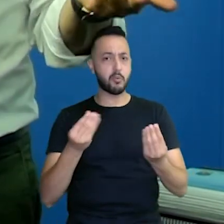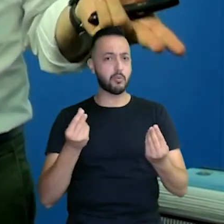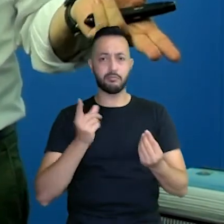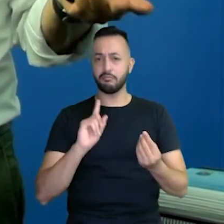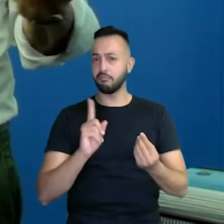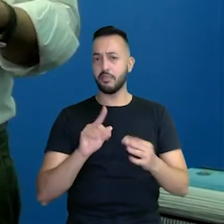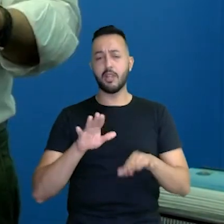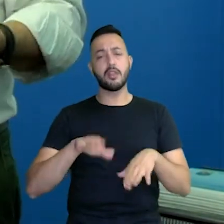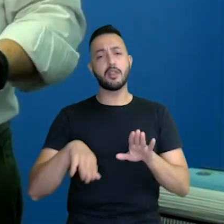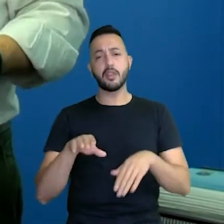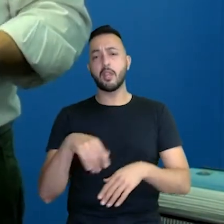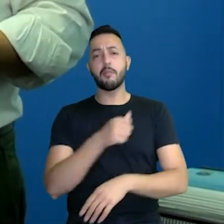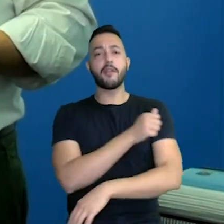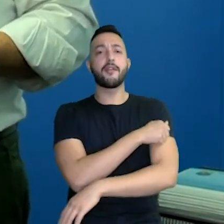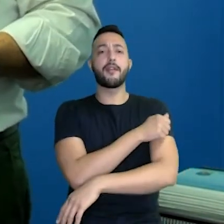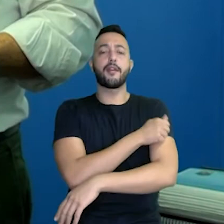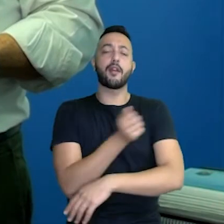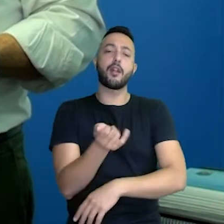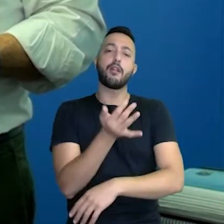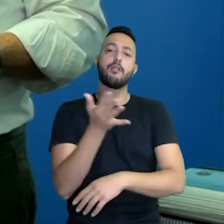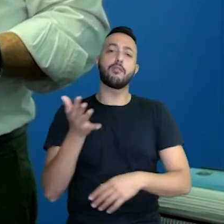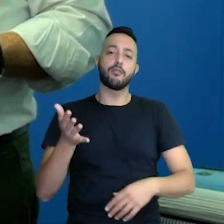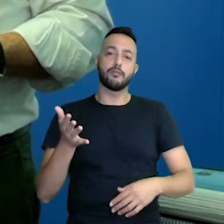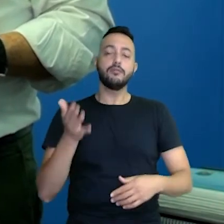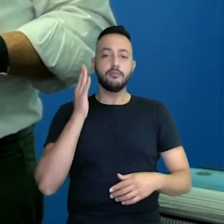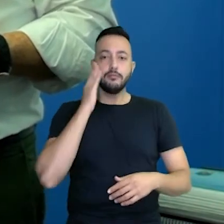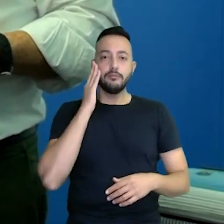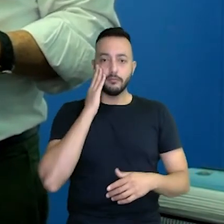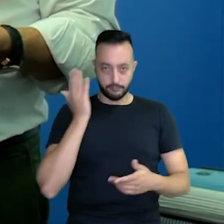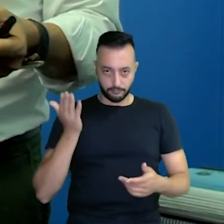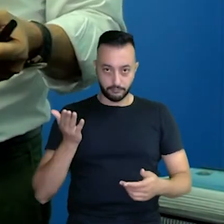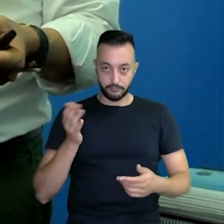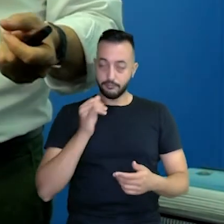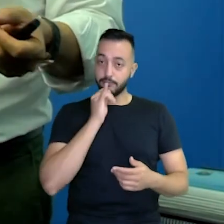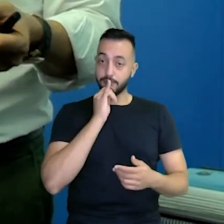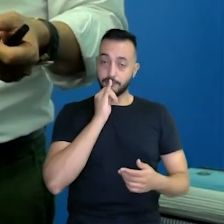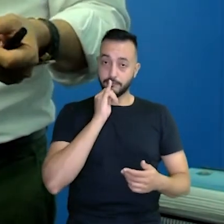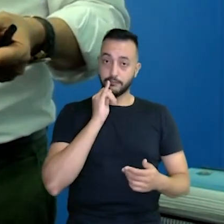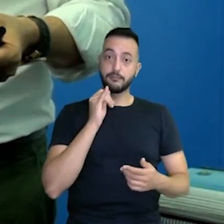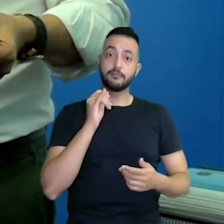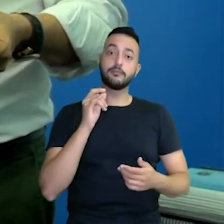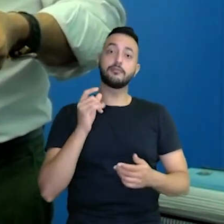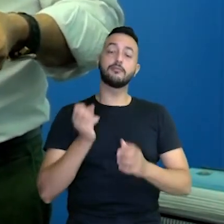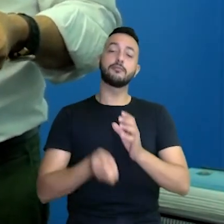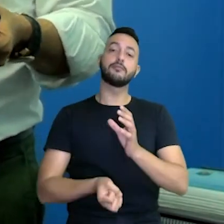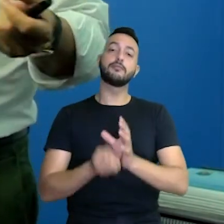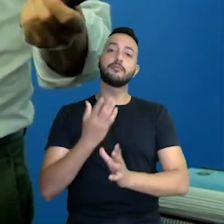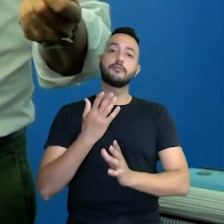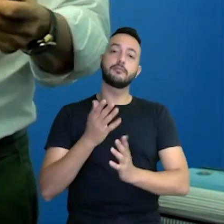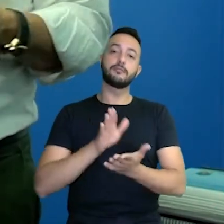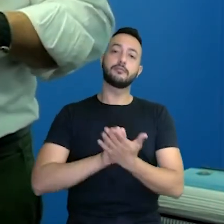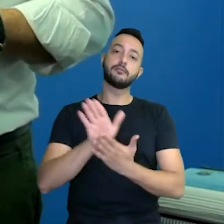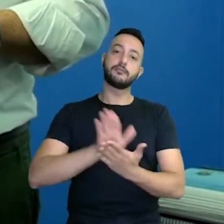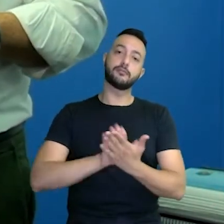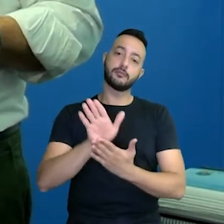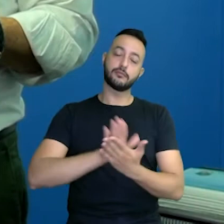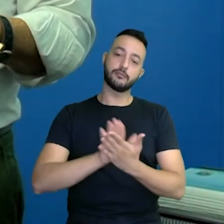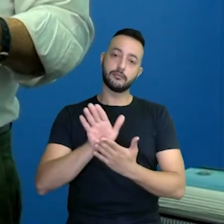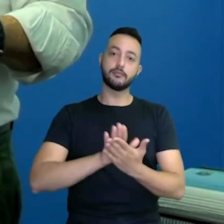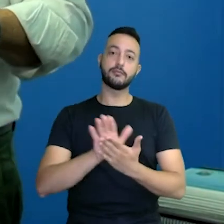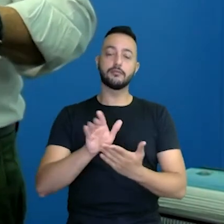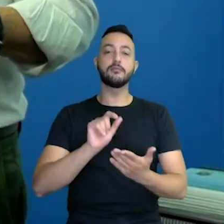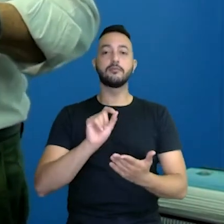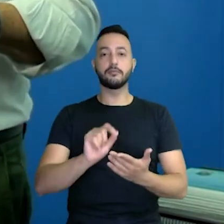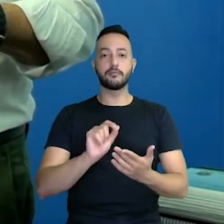depender do quantitativo de aluno que tem a escola, entende? Então, por exemplo, a gente quando criou a gráfica aí, foi